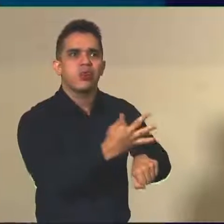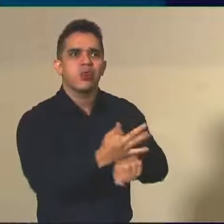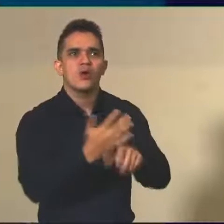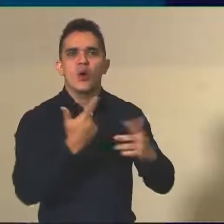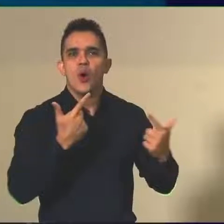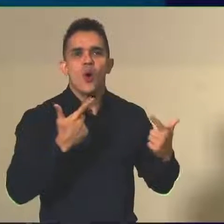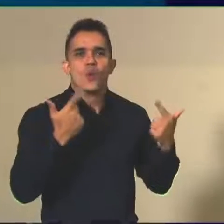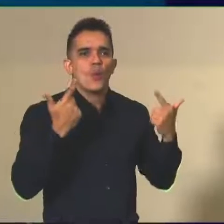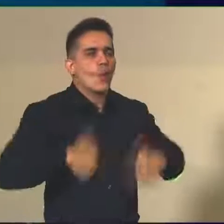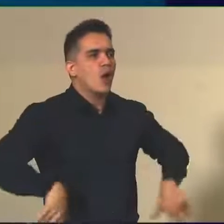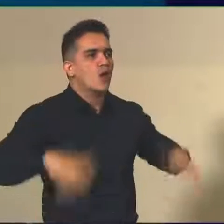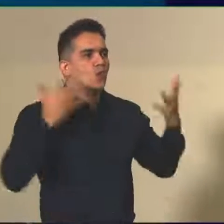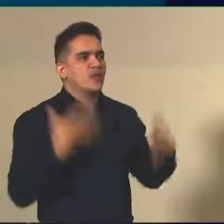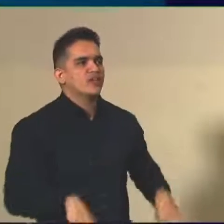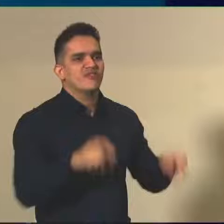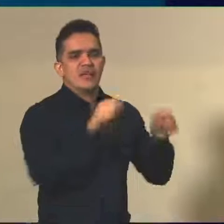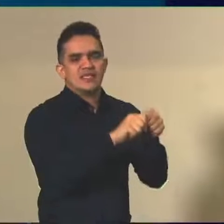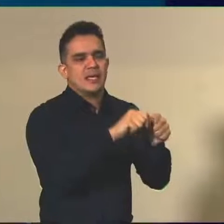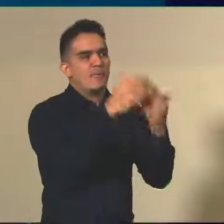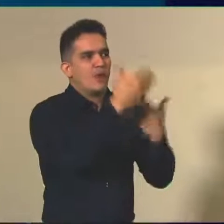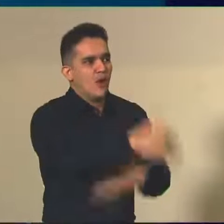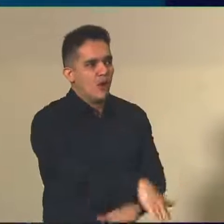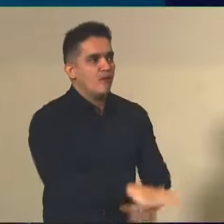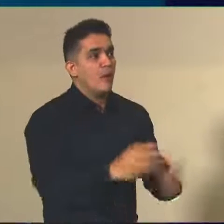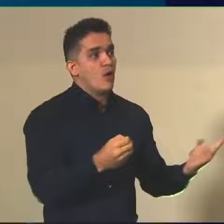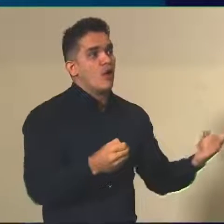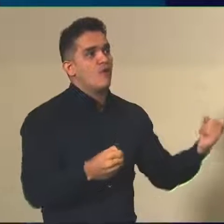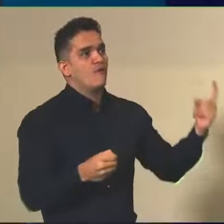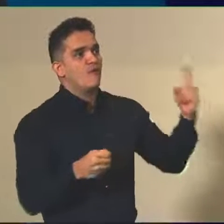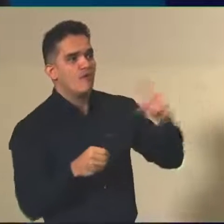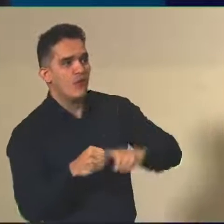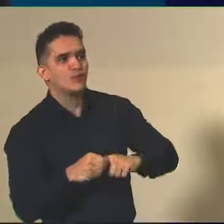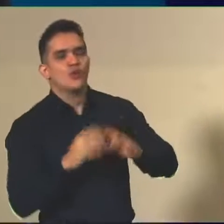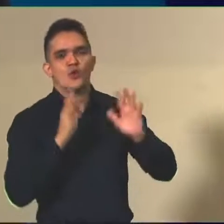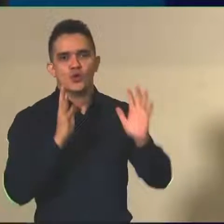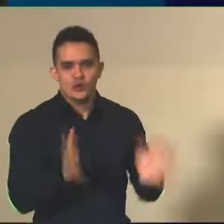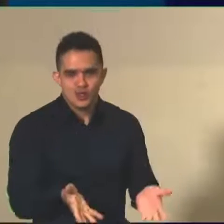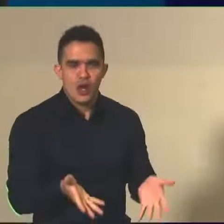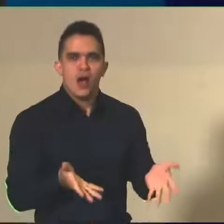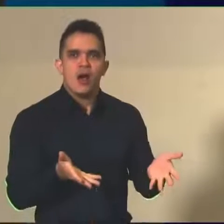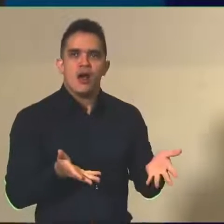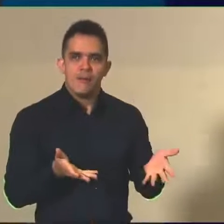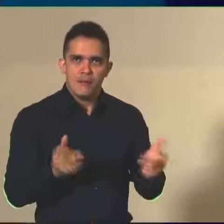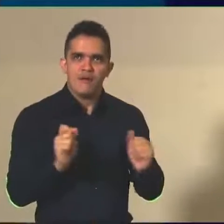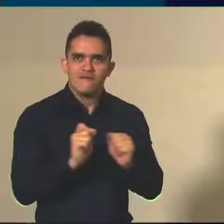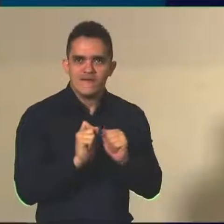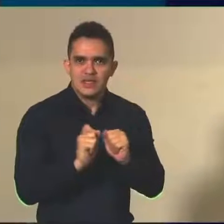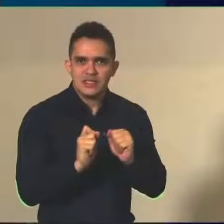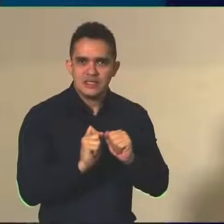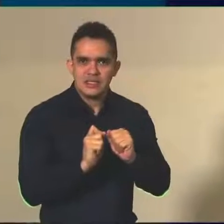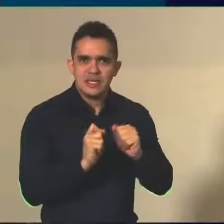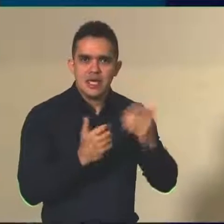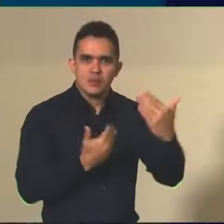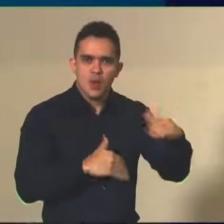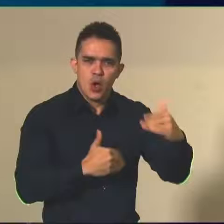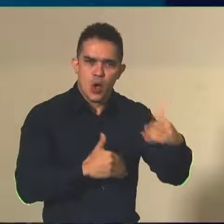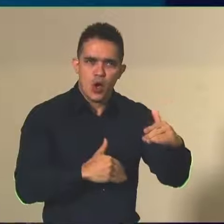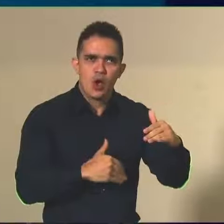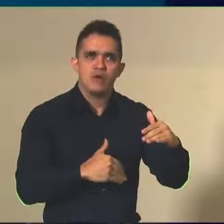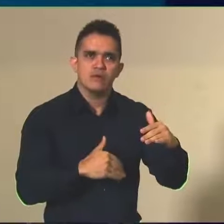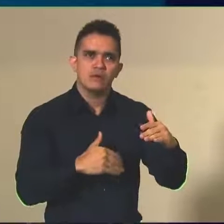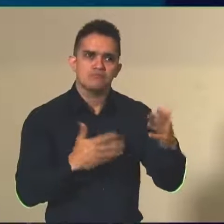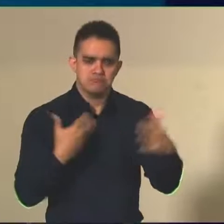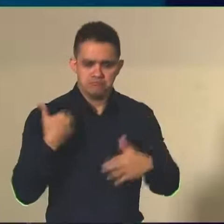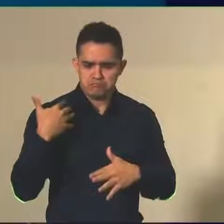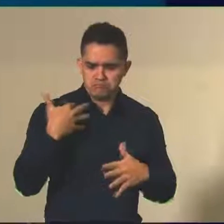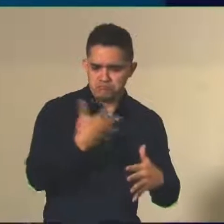devido à situação, mas que já voltou, né, como nós dizíamos, né, que já iam retornar para os dados históricos, foi o que aconteceu